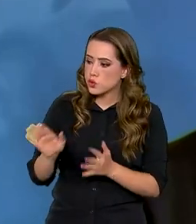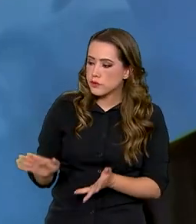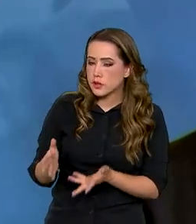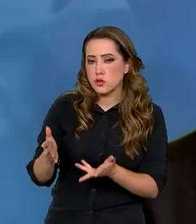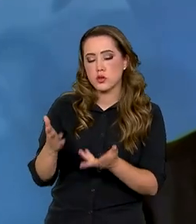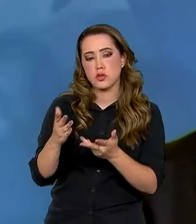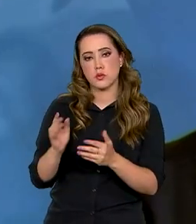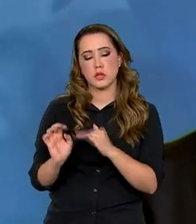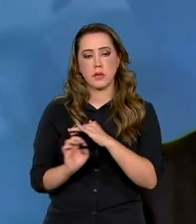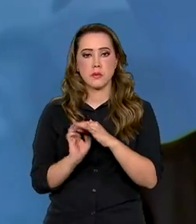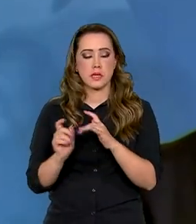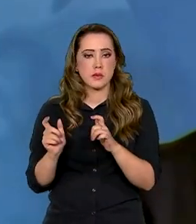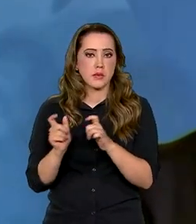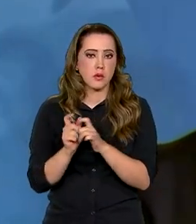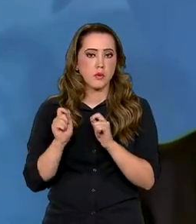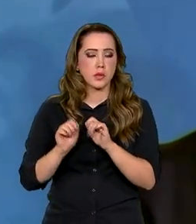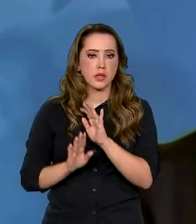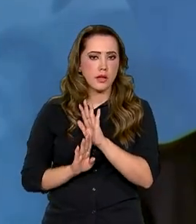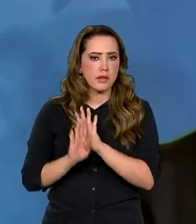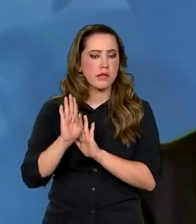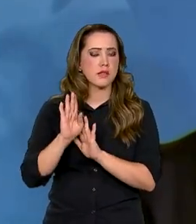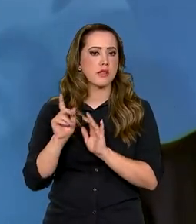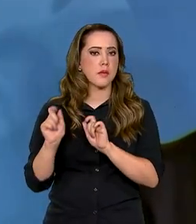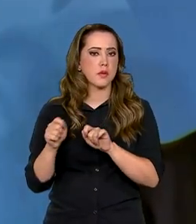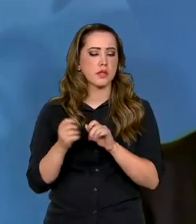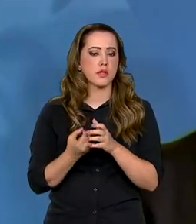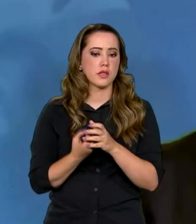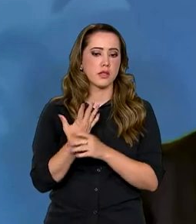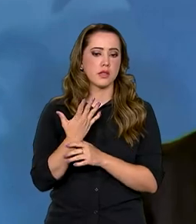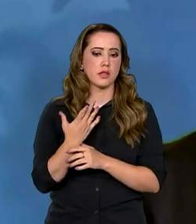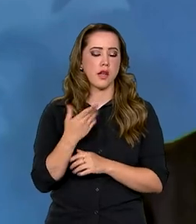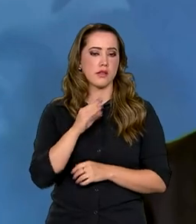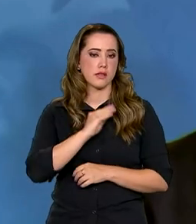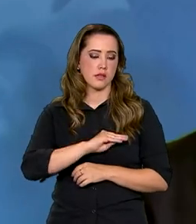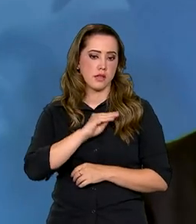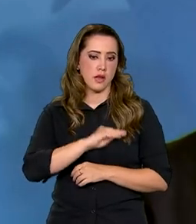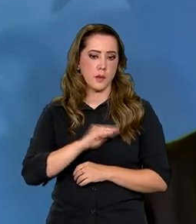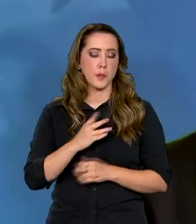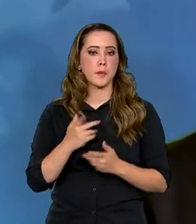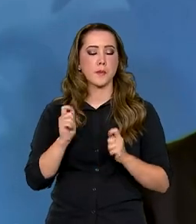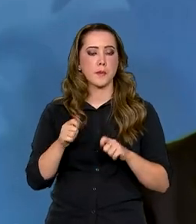pequeno empreendedor a poder crescer, poder gerar renda, impostos de trabalho.